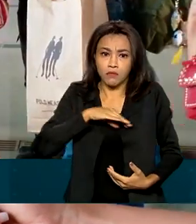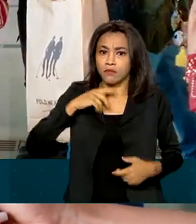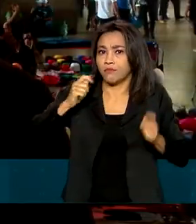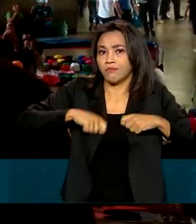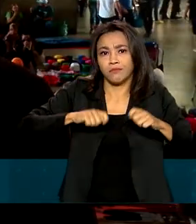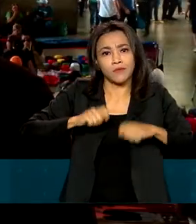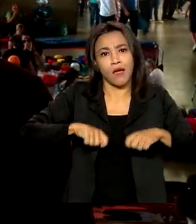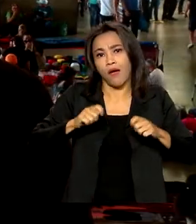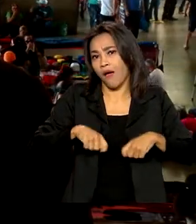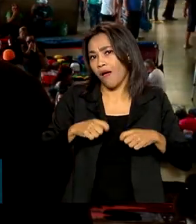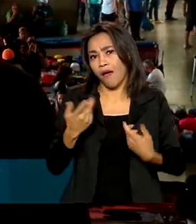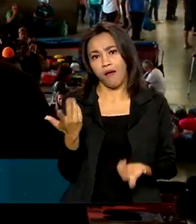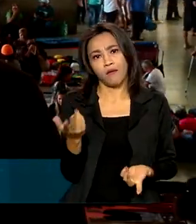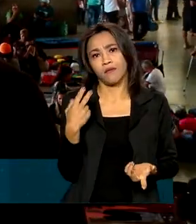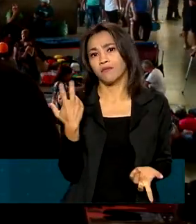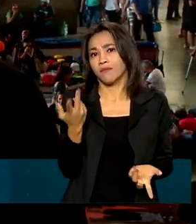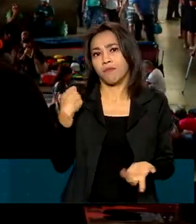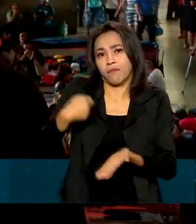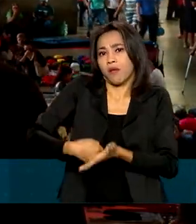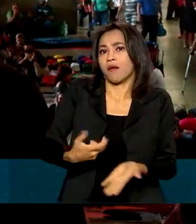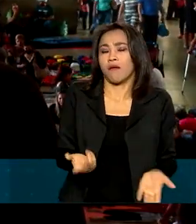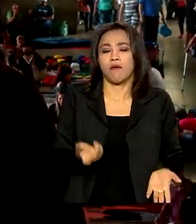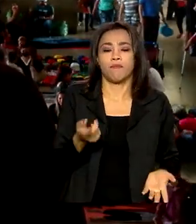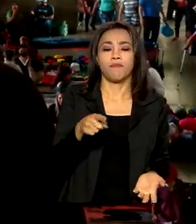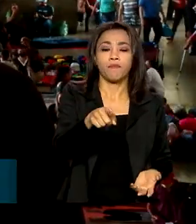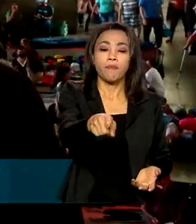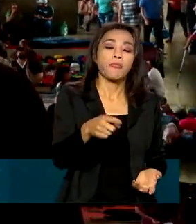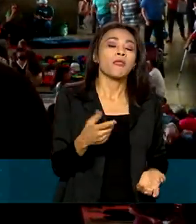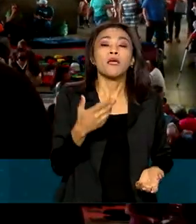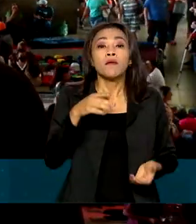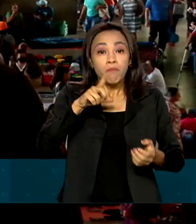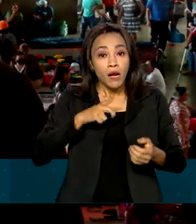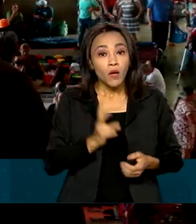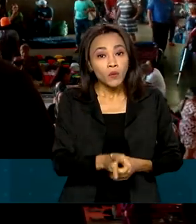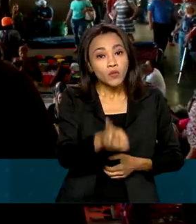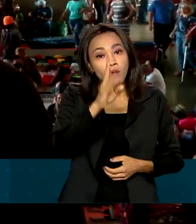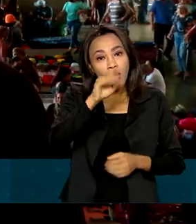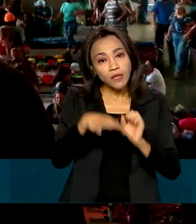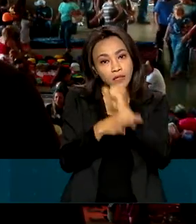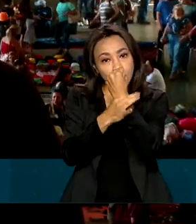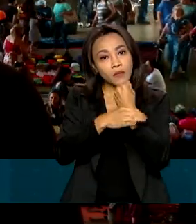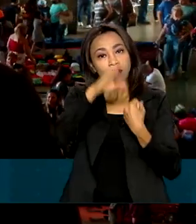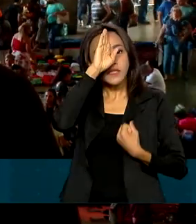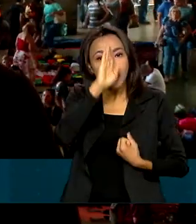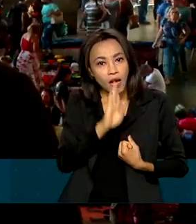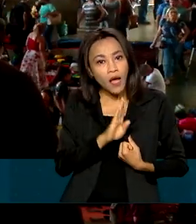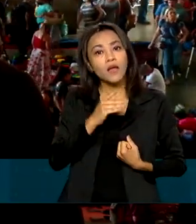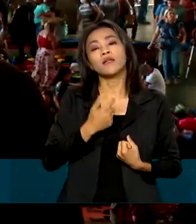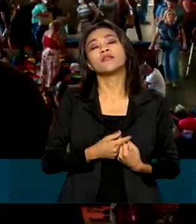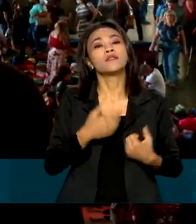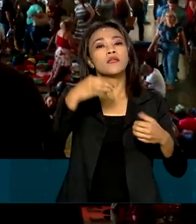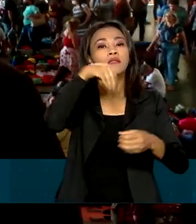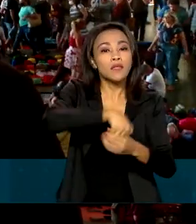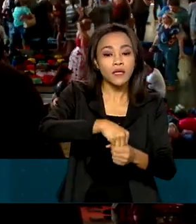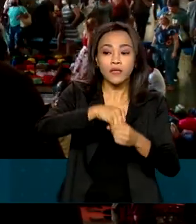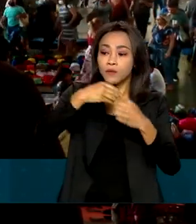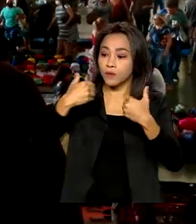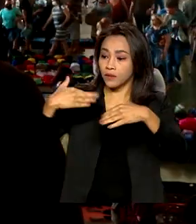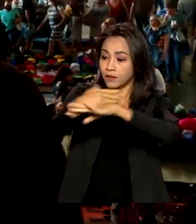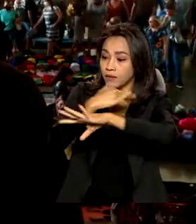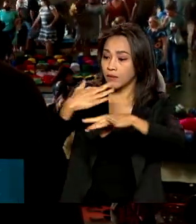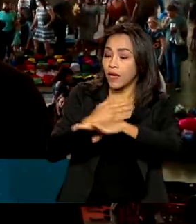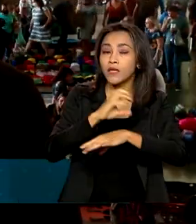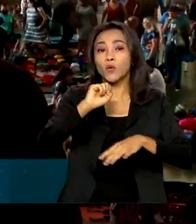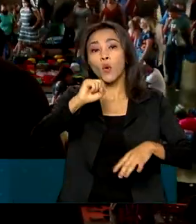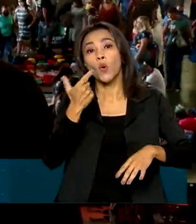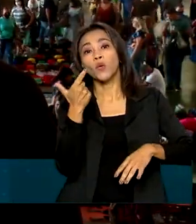tem como. Para custear a gratuidade no transporte público coletivo, urbano, semiurbano ou metropolitano aos